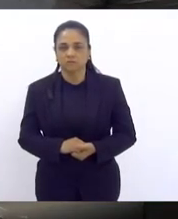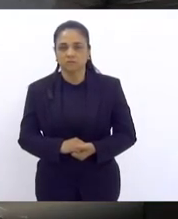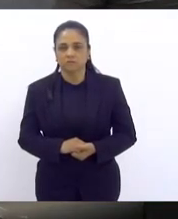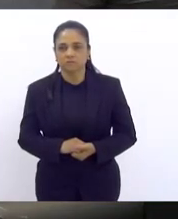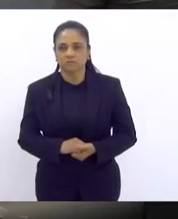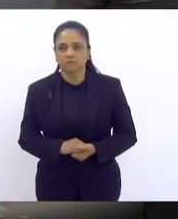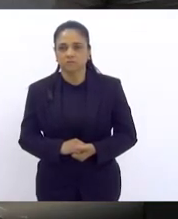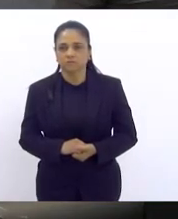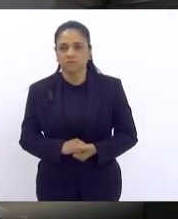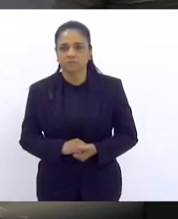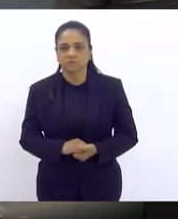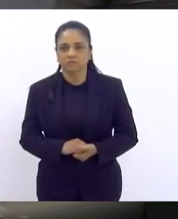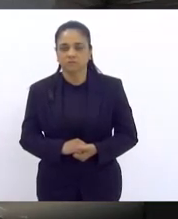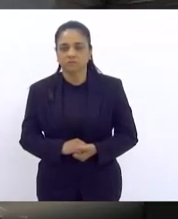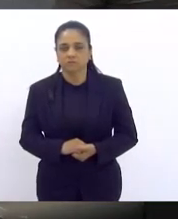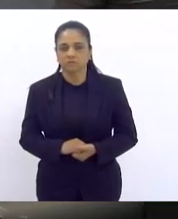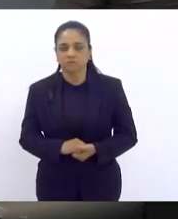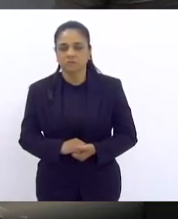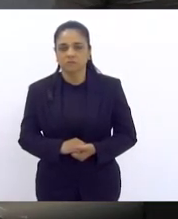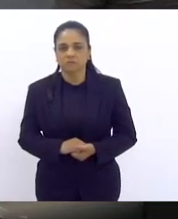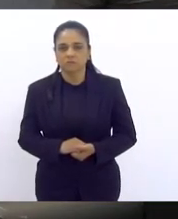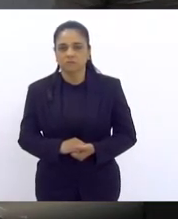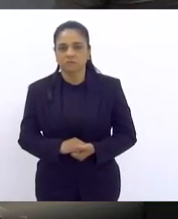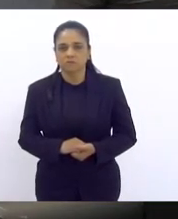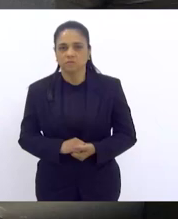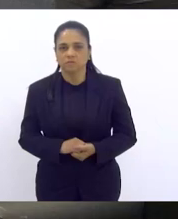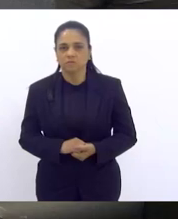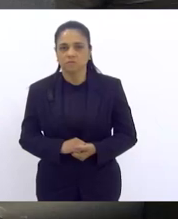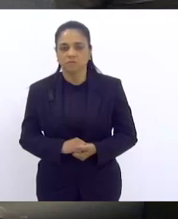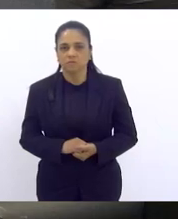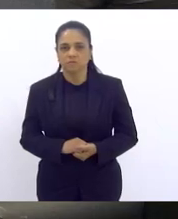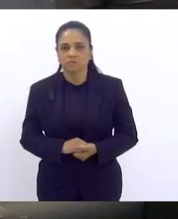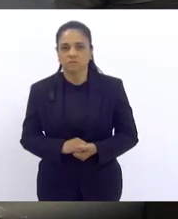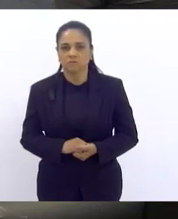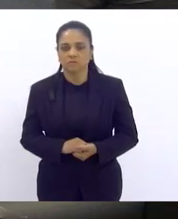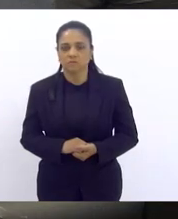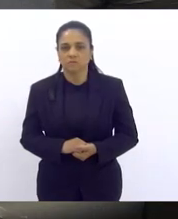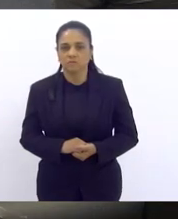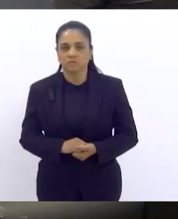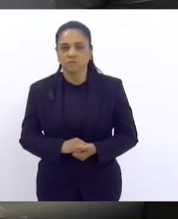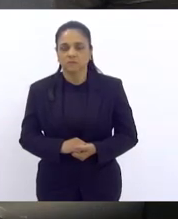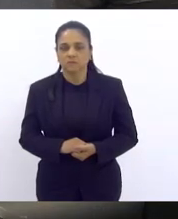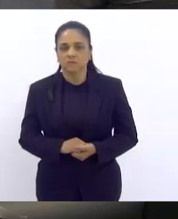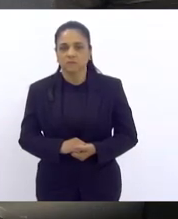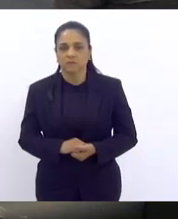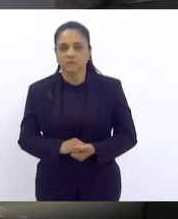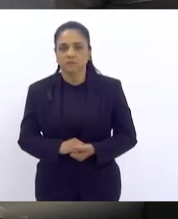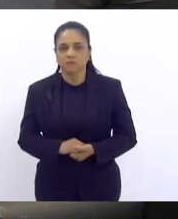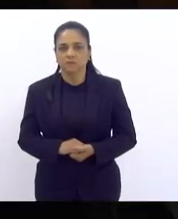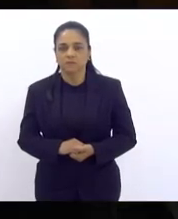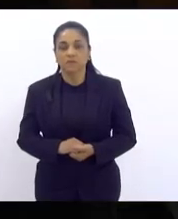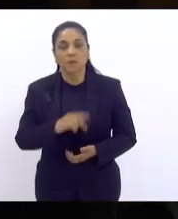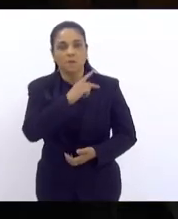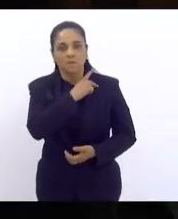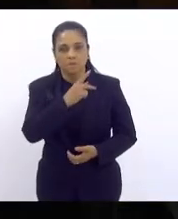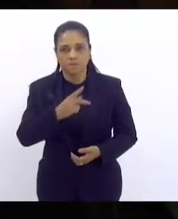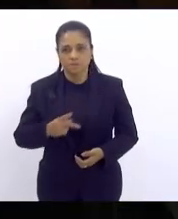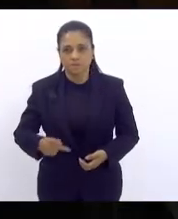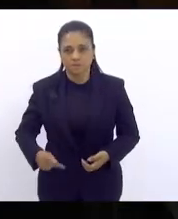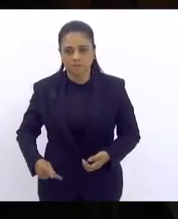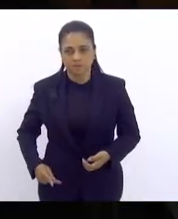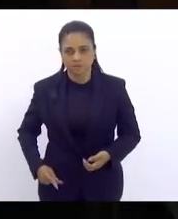Josemar tá ligado já tá ligado senhor presidente